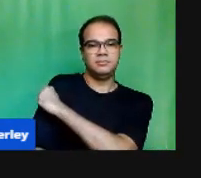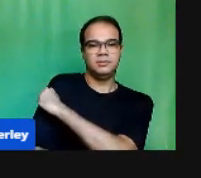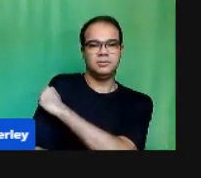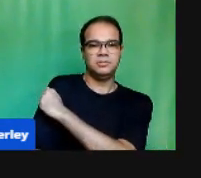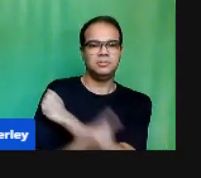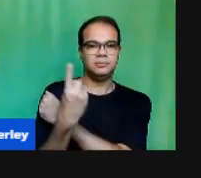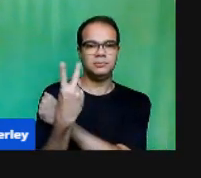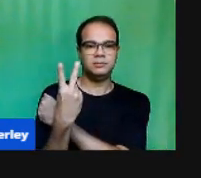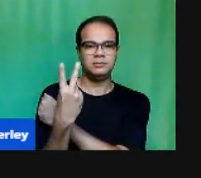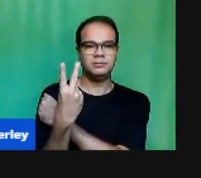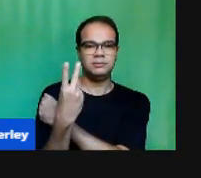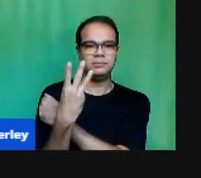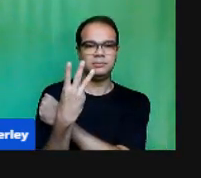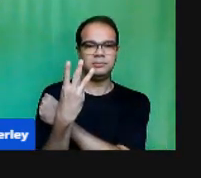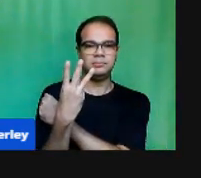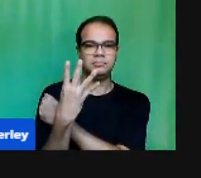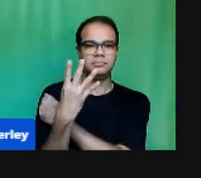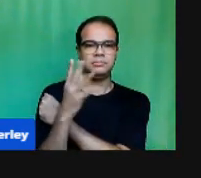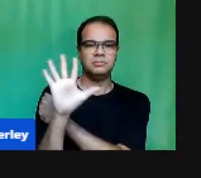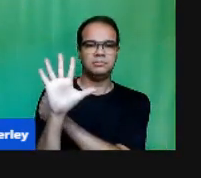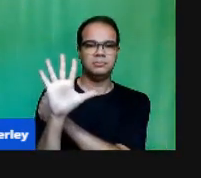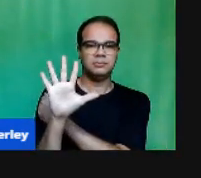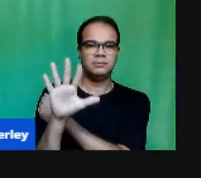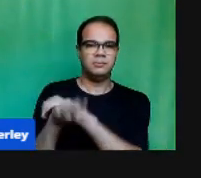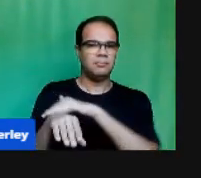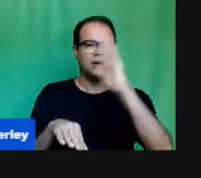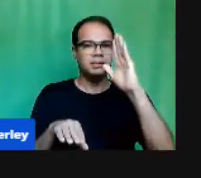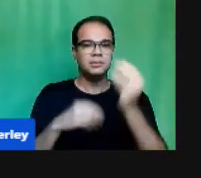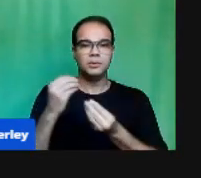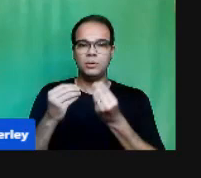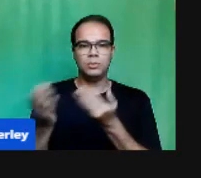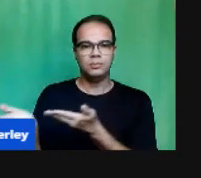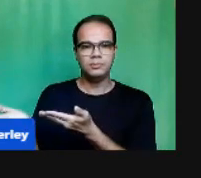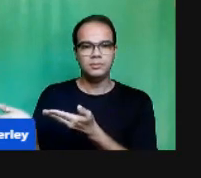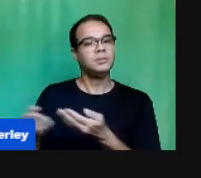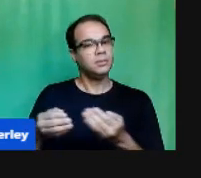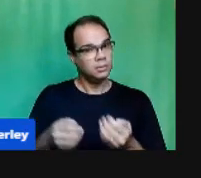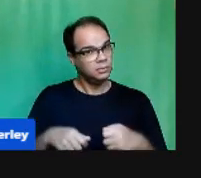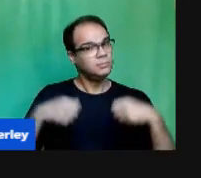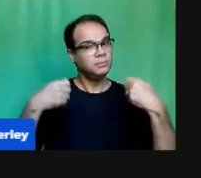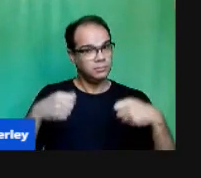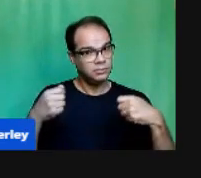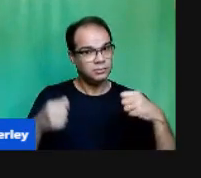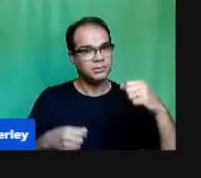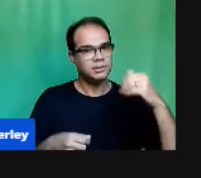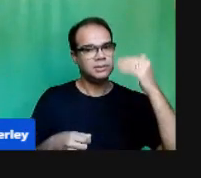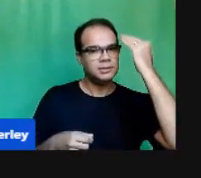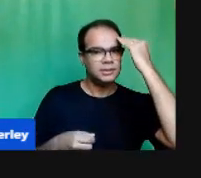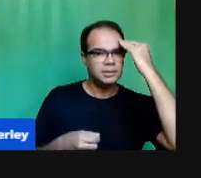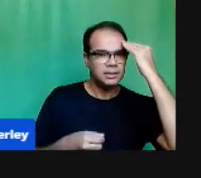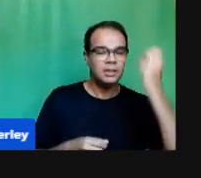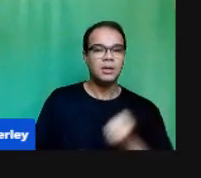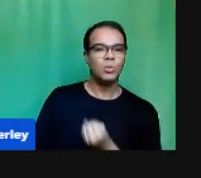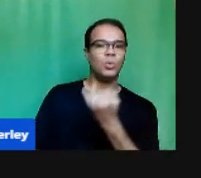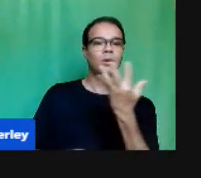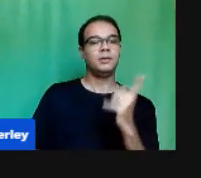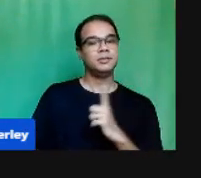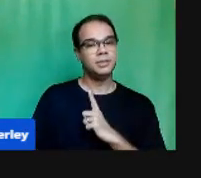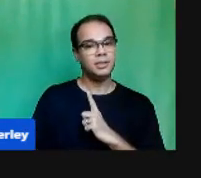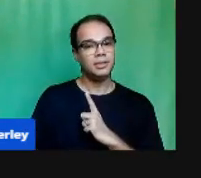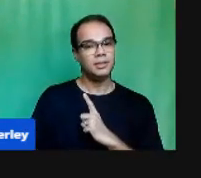Avaliativa E saber Quais são as ferramentas Que está dentro Da